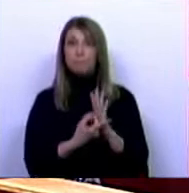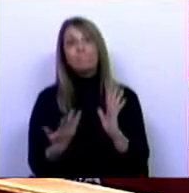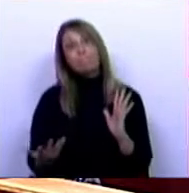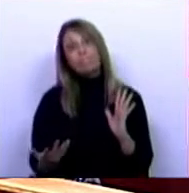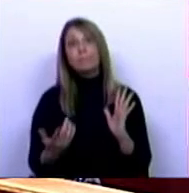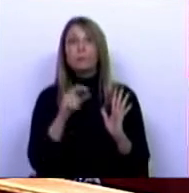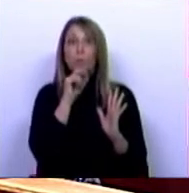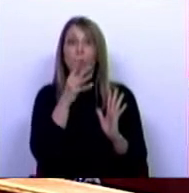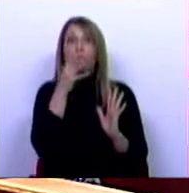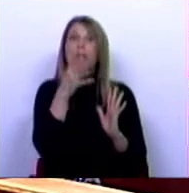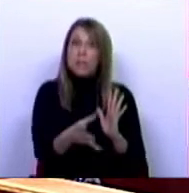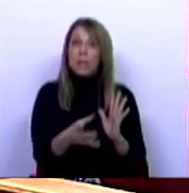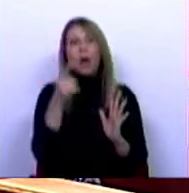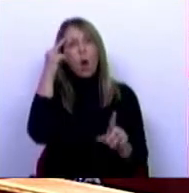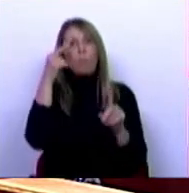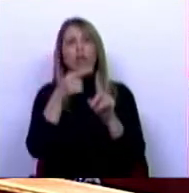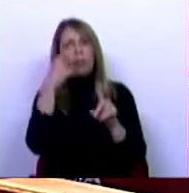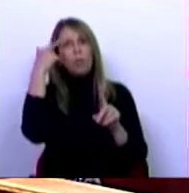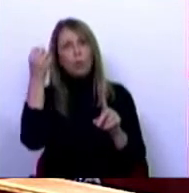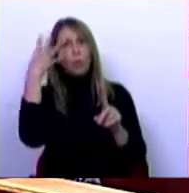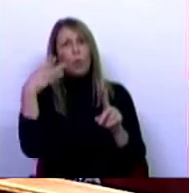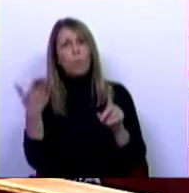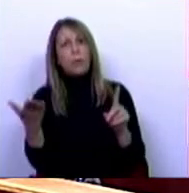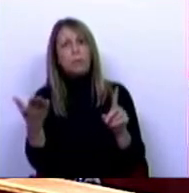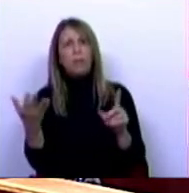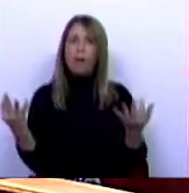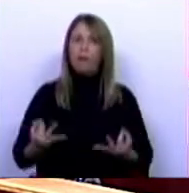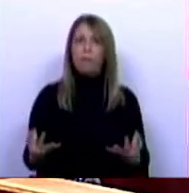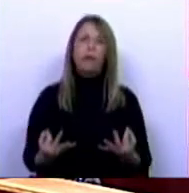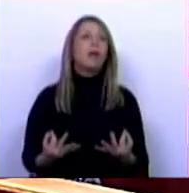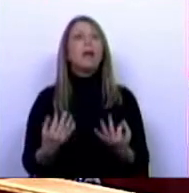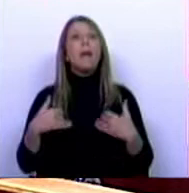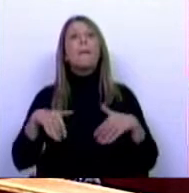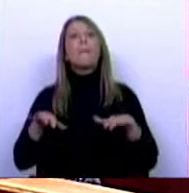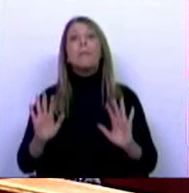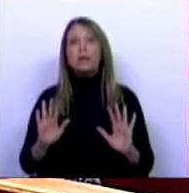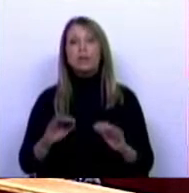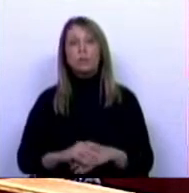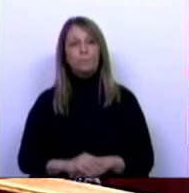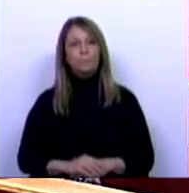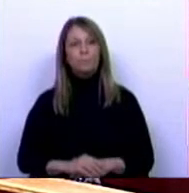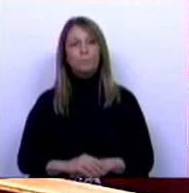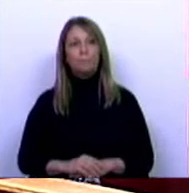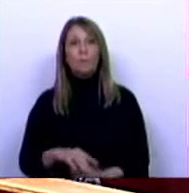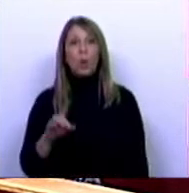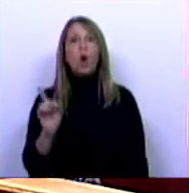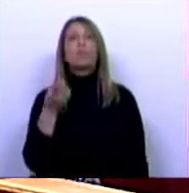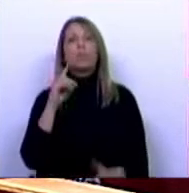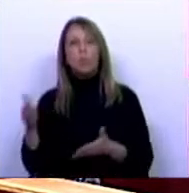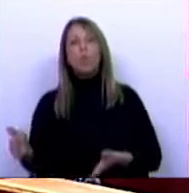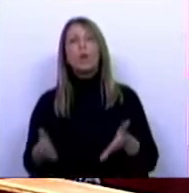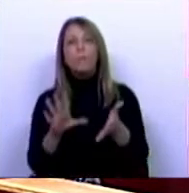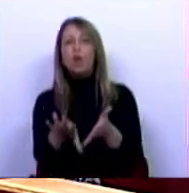a pretensão é compreensível e os objetivos não são, mas talvez o caminho escolhido não